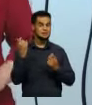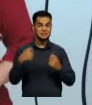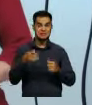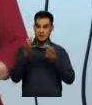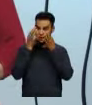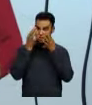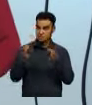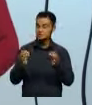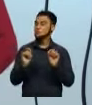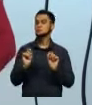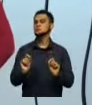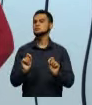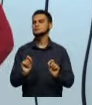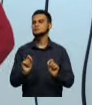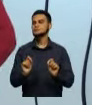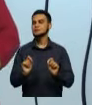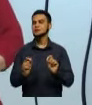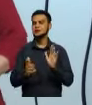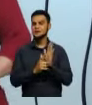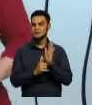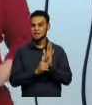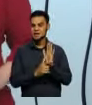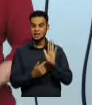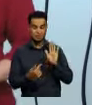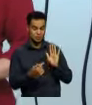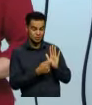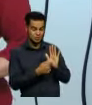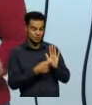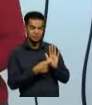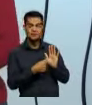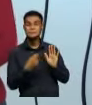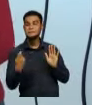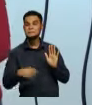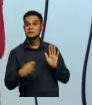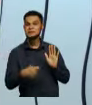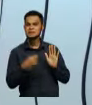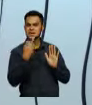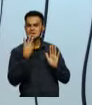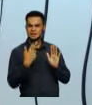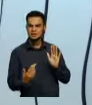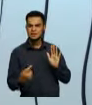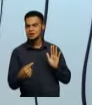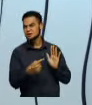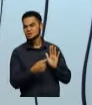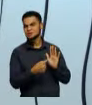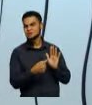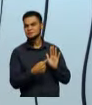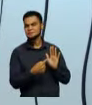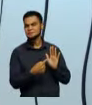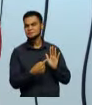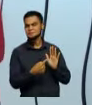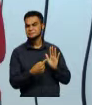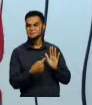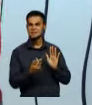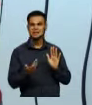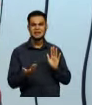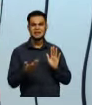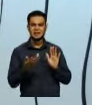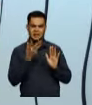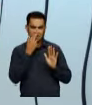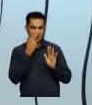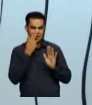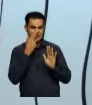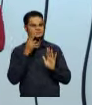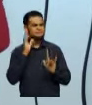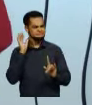que esse folheto, ele precisa ter uma linguagem apelativa.